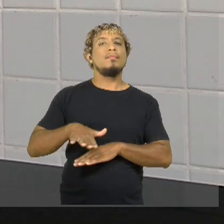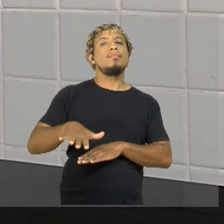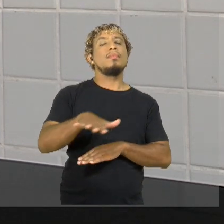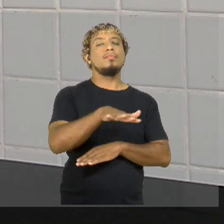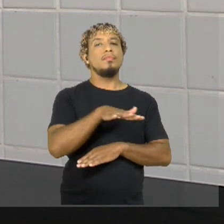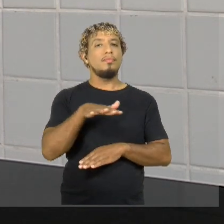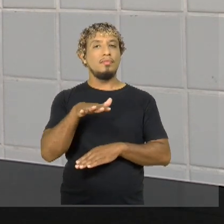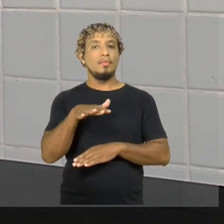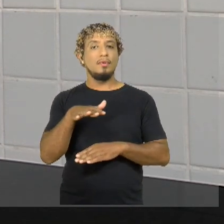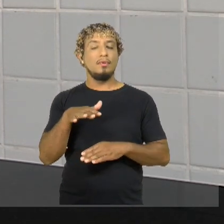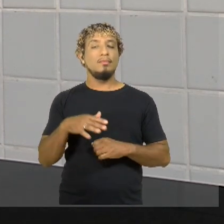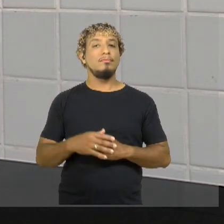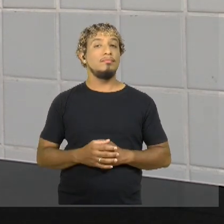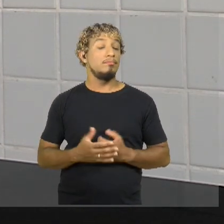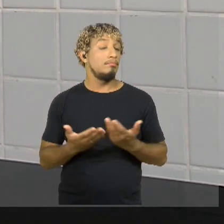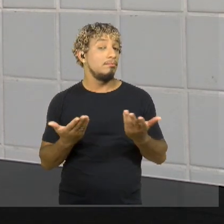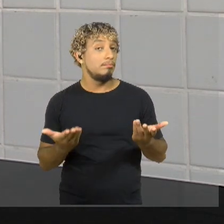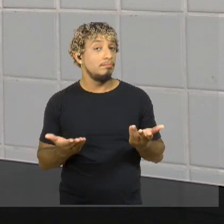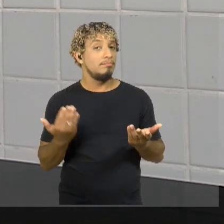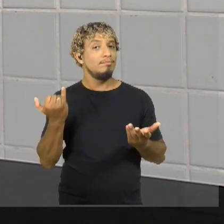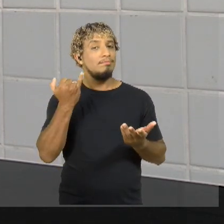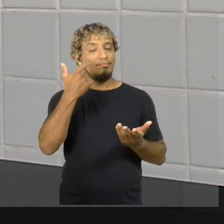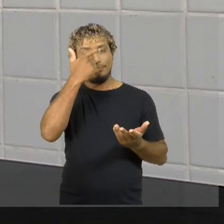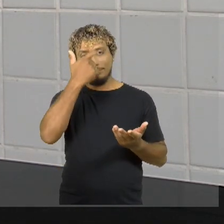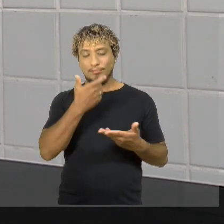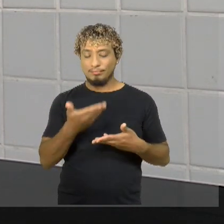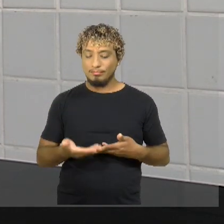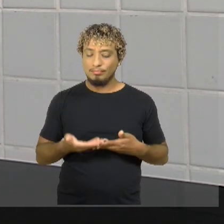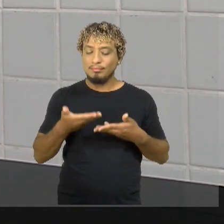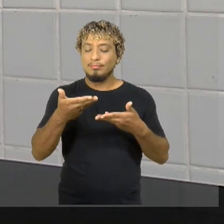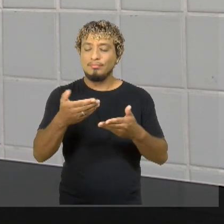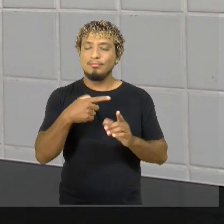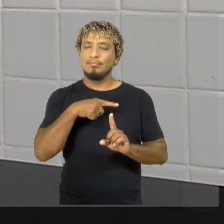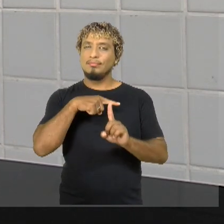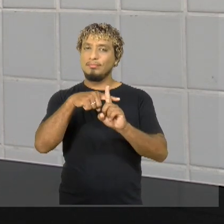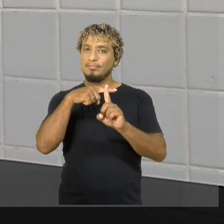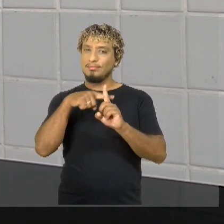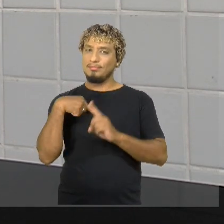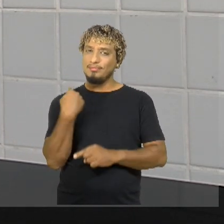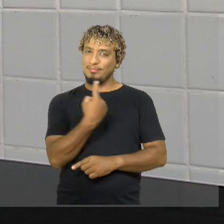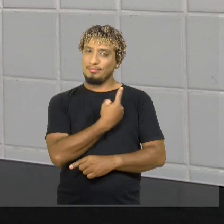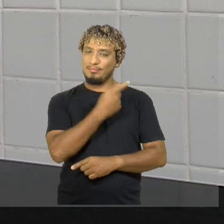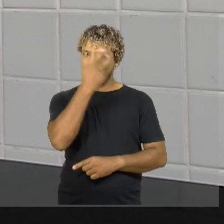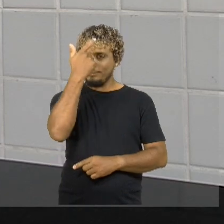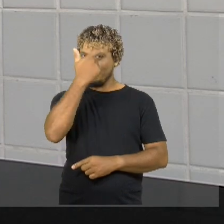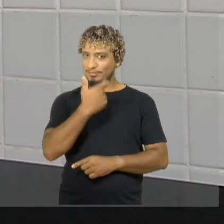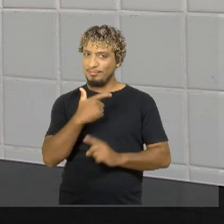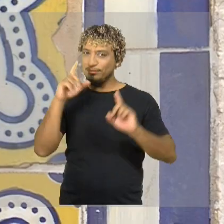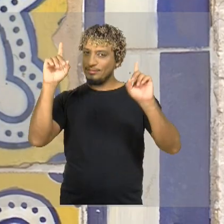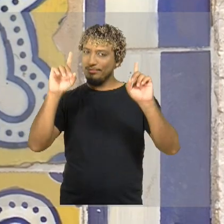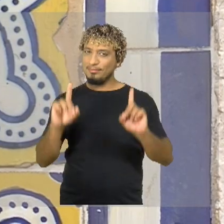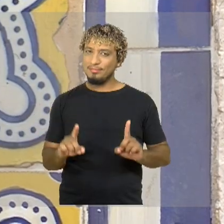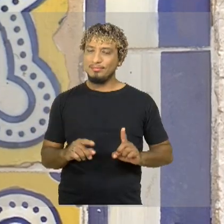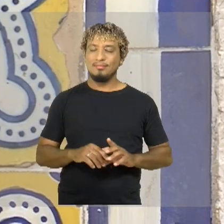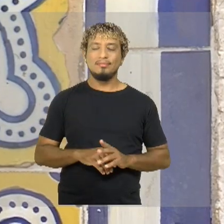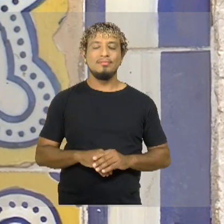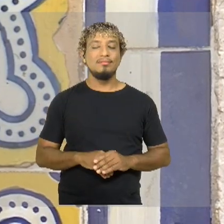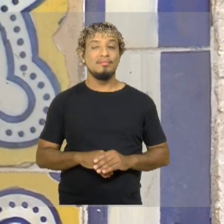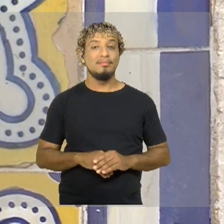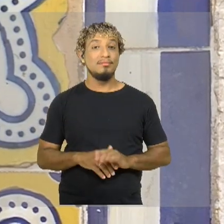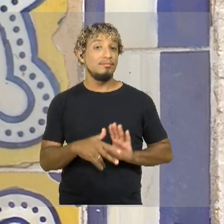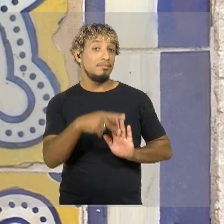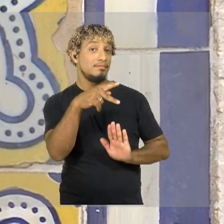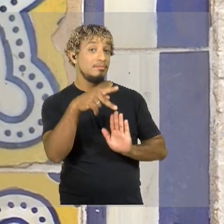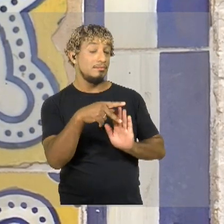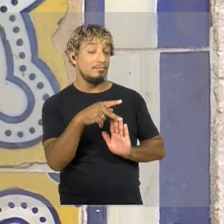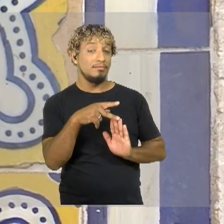desses produtos e desses serviços. Então, a importância disso é muito positiva para nós, enquanto pessoas com deficiência. Com o projeto